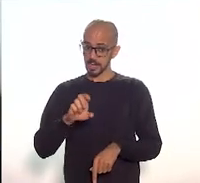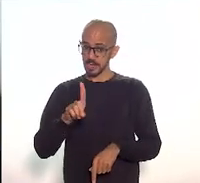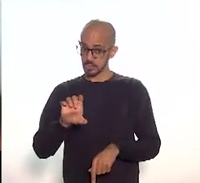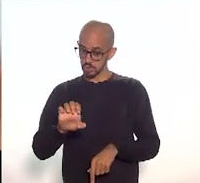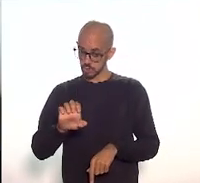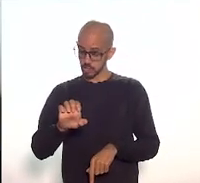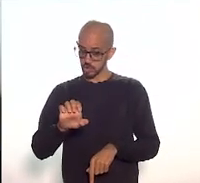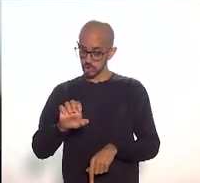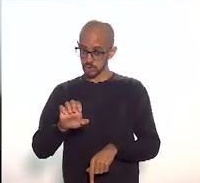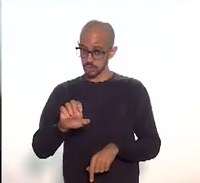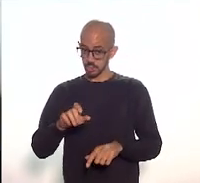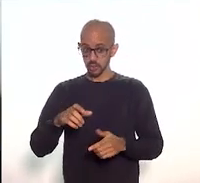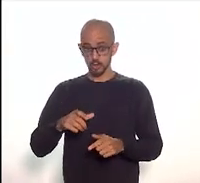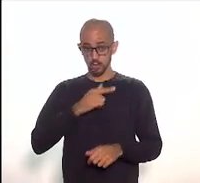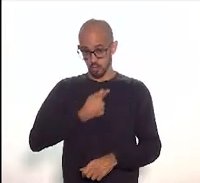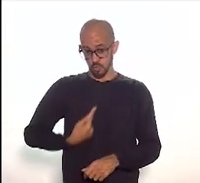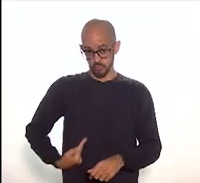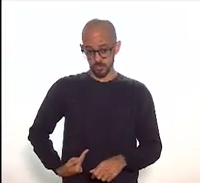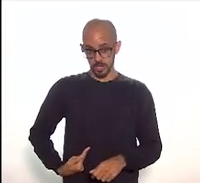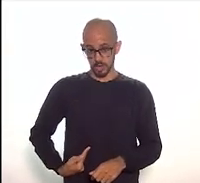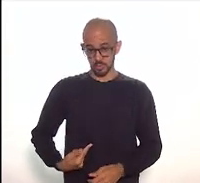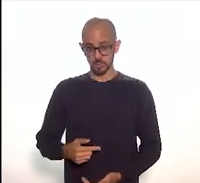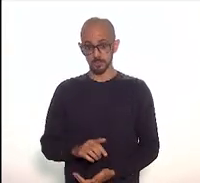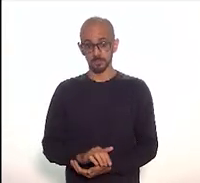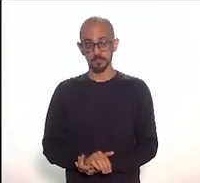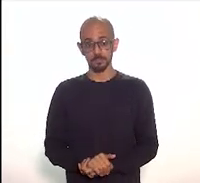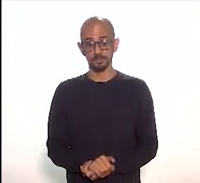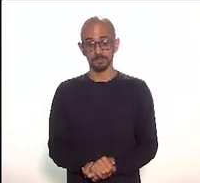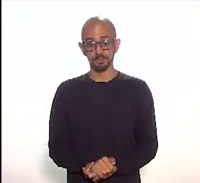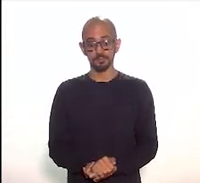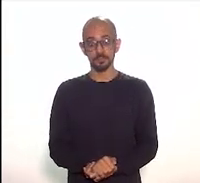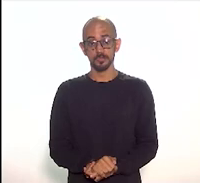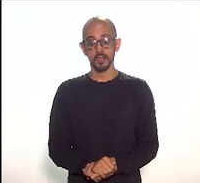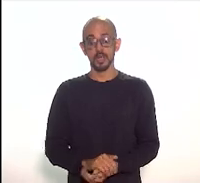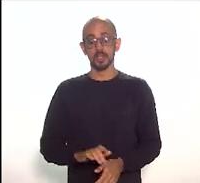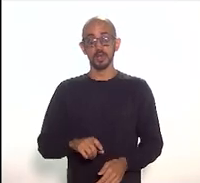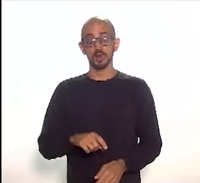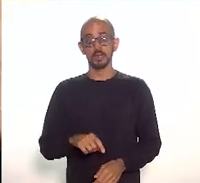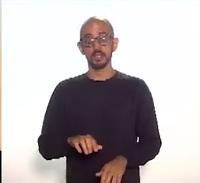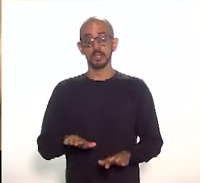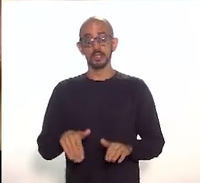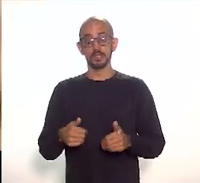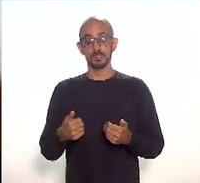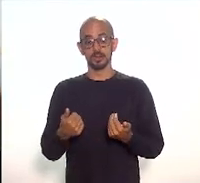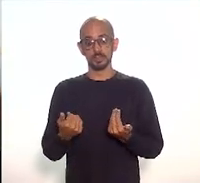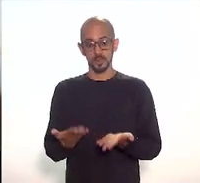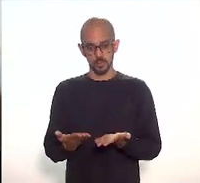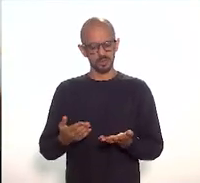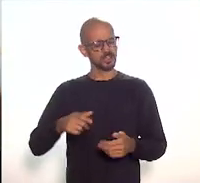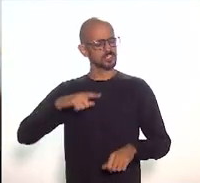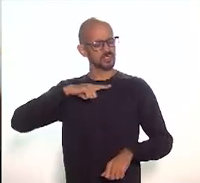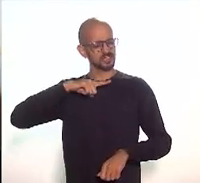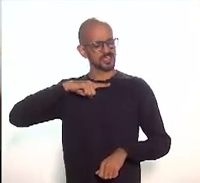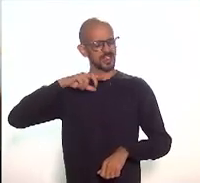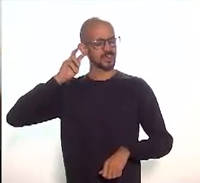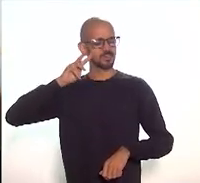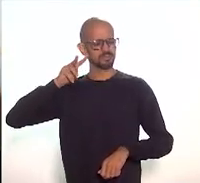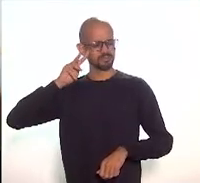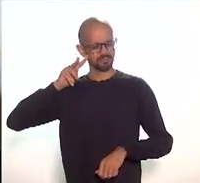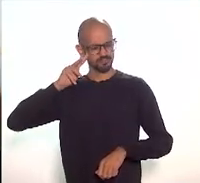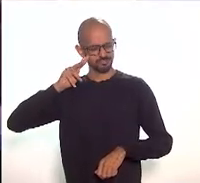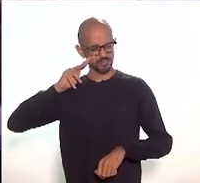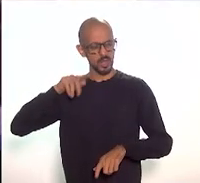que tem a ver com diversas fases históricas. Nossa! Diversas fases históricas. Inclusive,